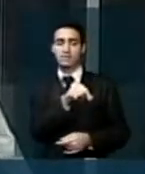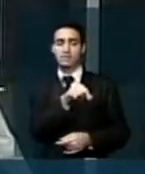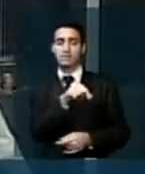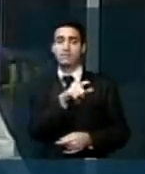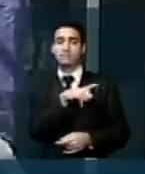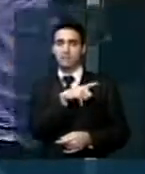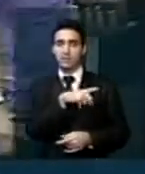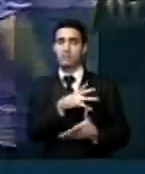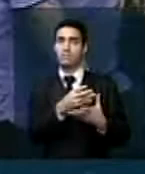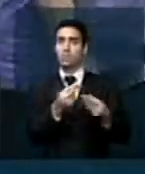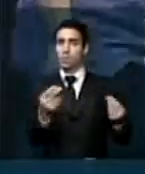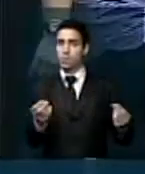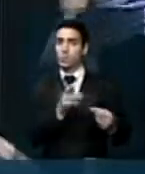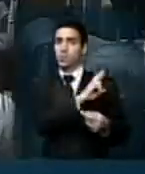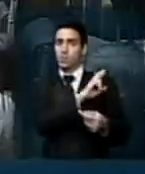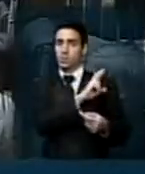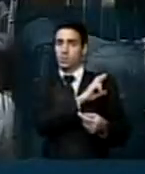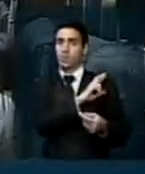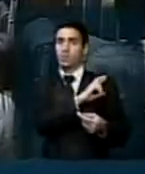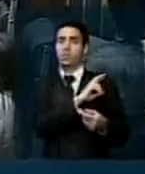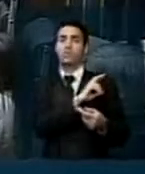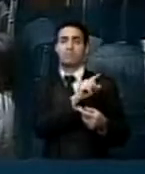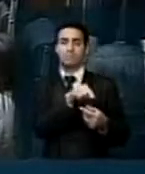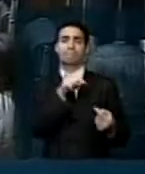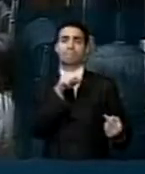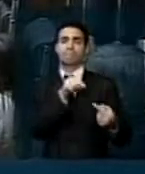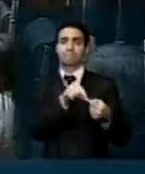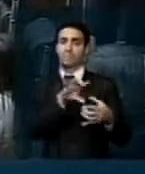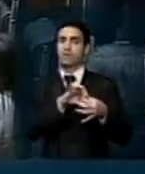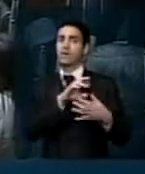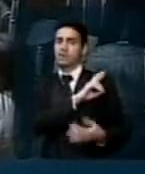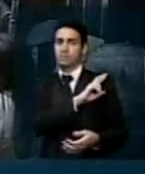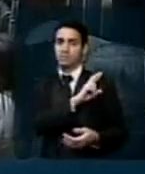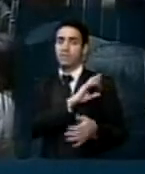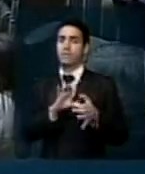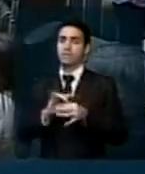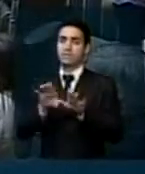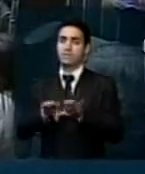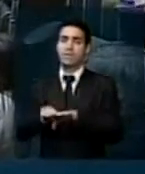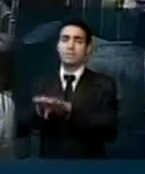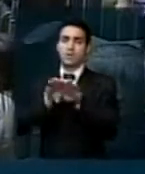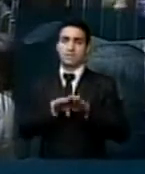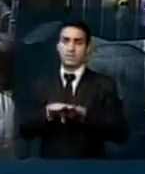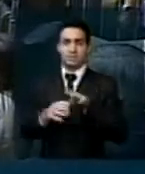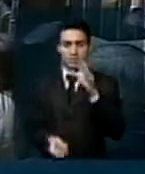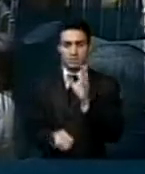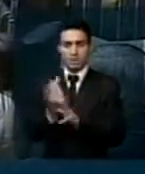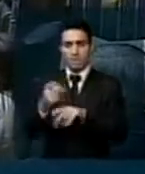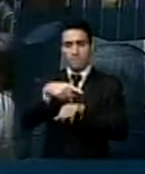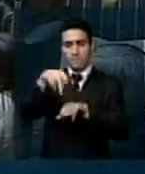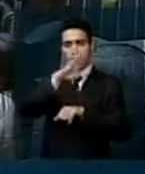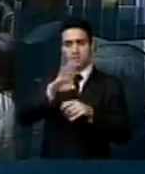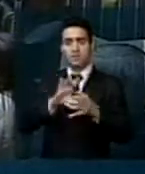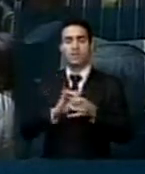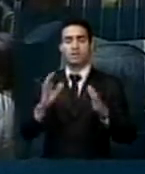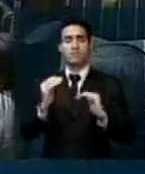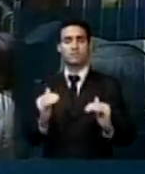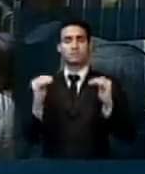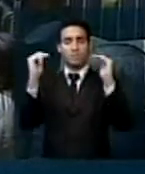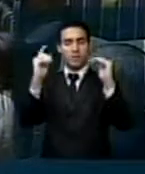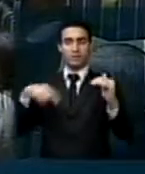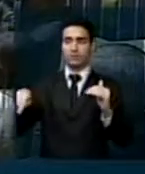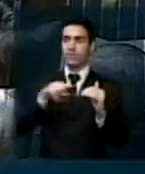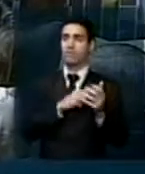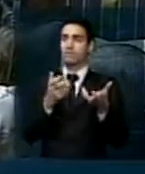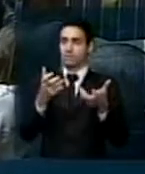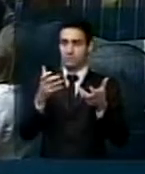pujança da nossa democracia, e que contribui decisivamente para a construção da nação livre e soberana que todos nós queremos e